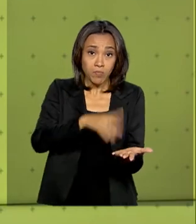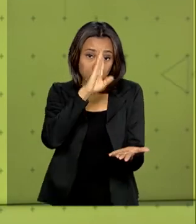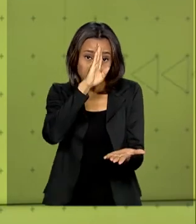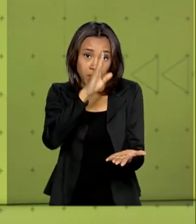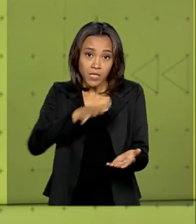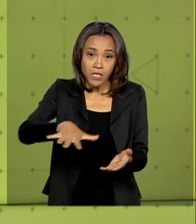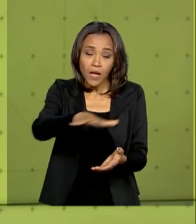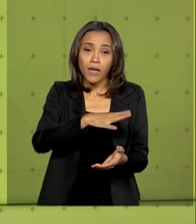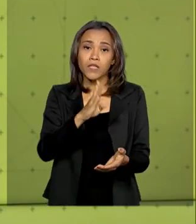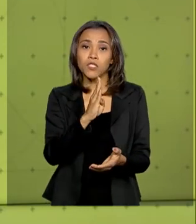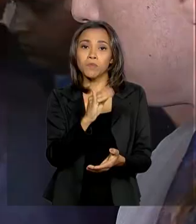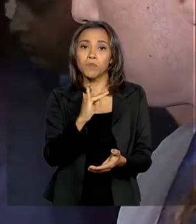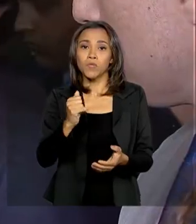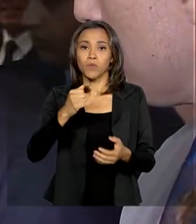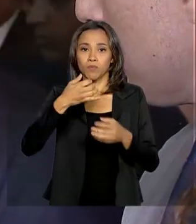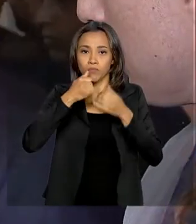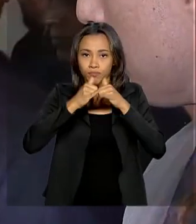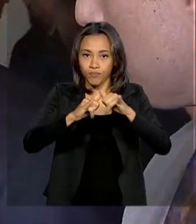bioenergia.